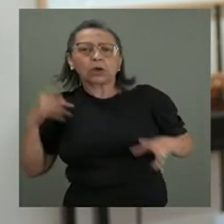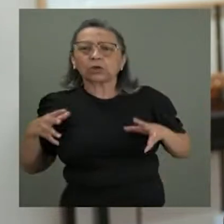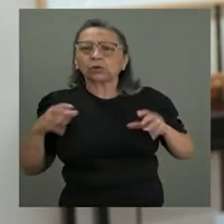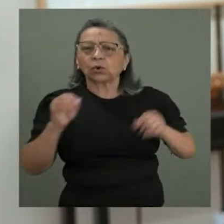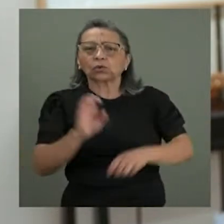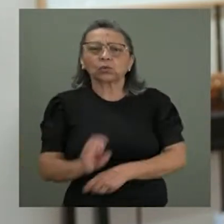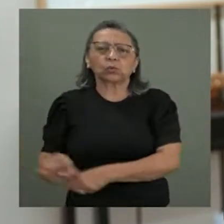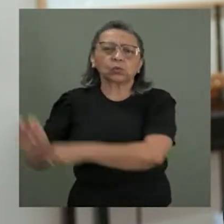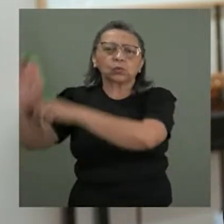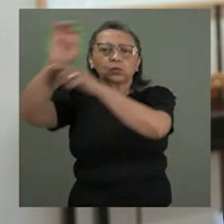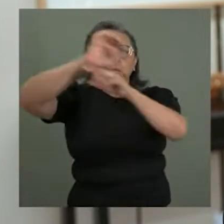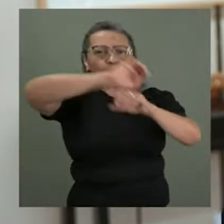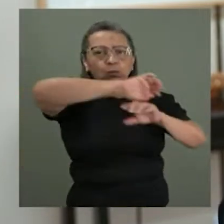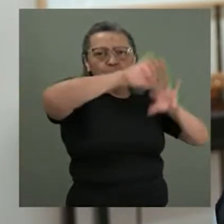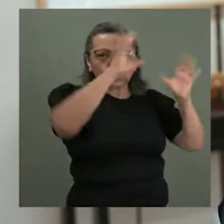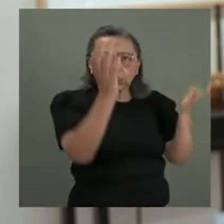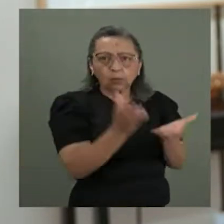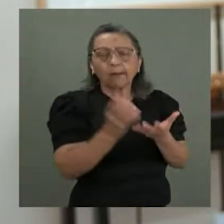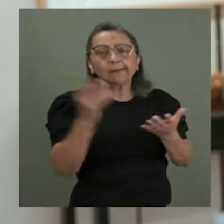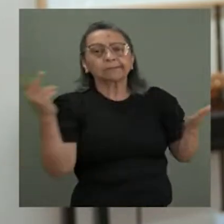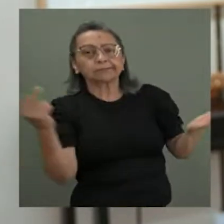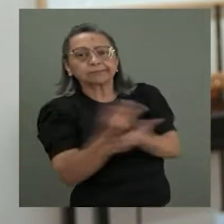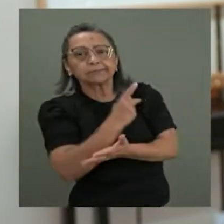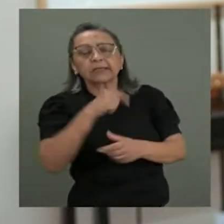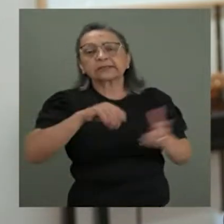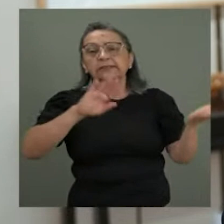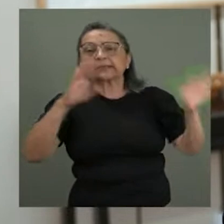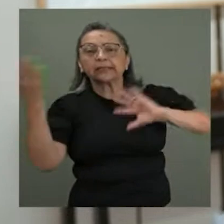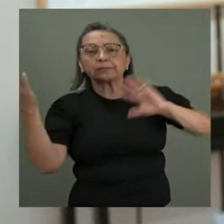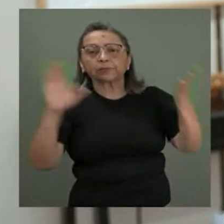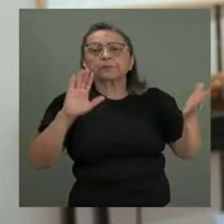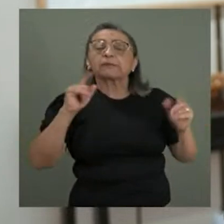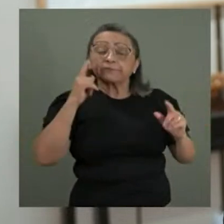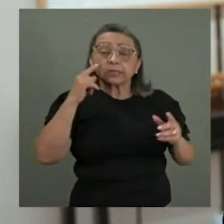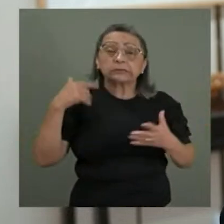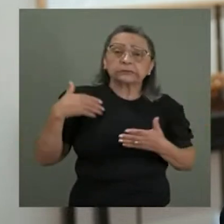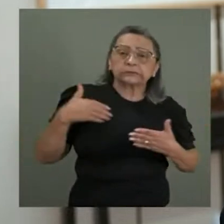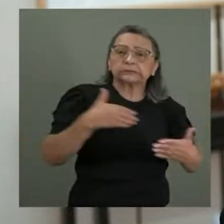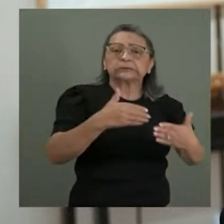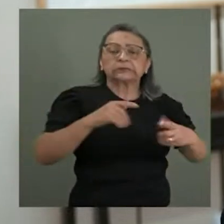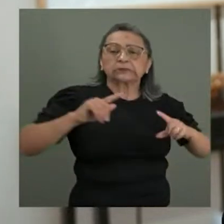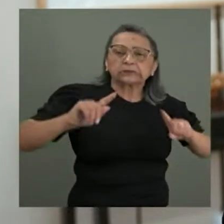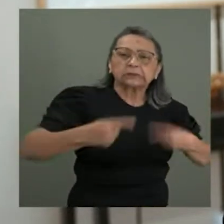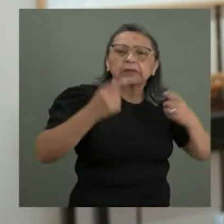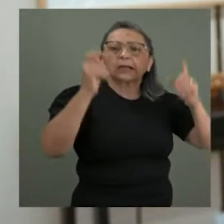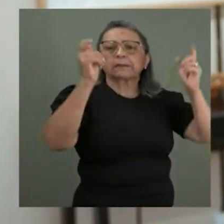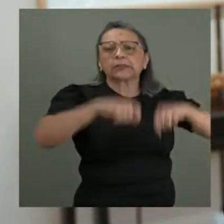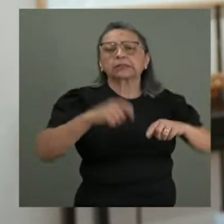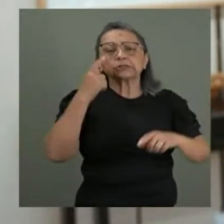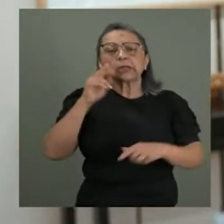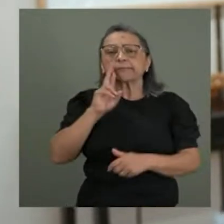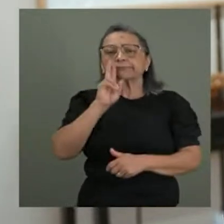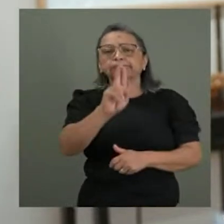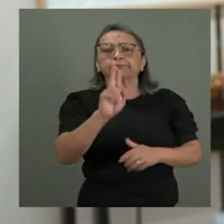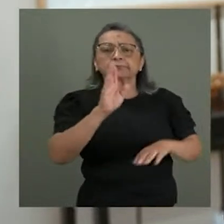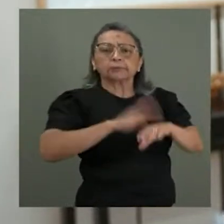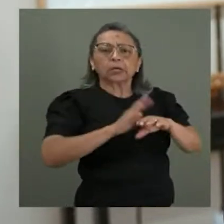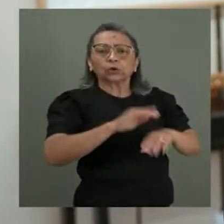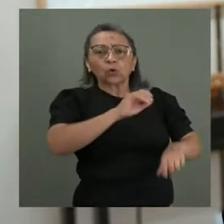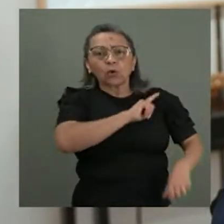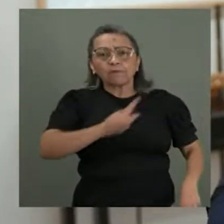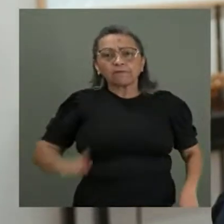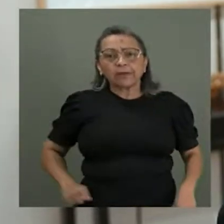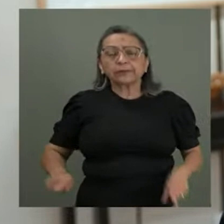quadrantes do globo, a ocorrência desses fenômenos vem desafiando a capacidade de resposta do Estado